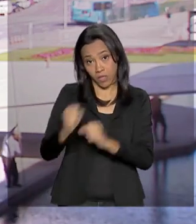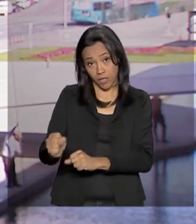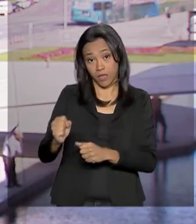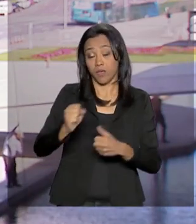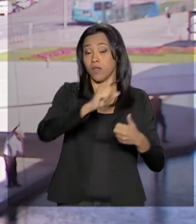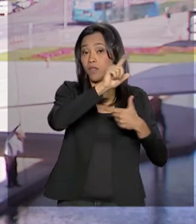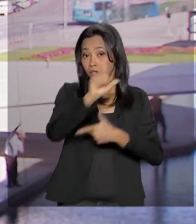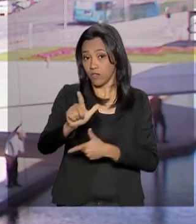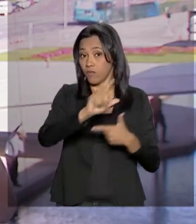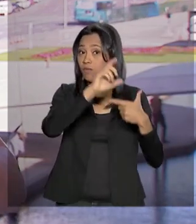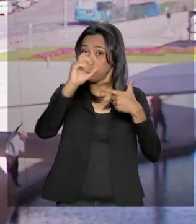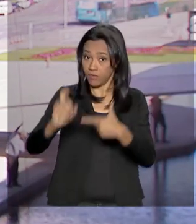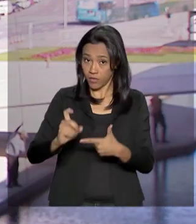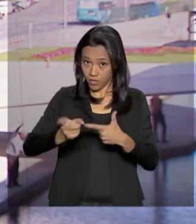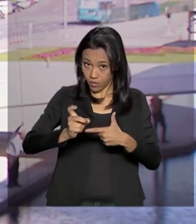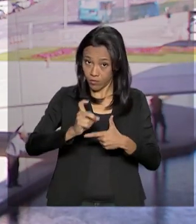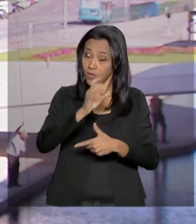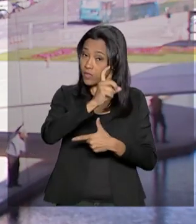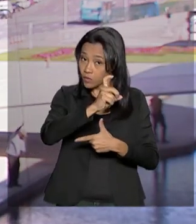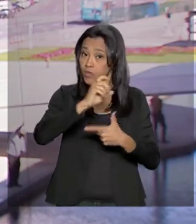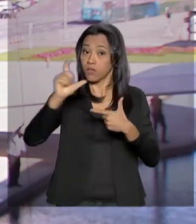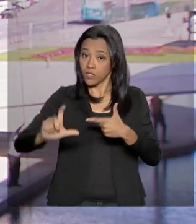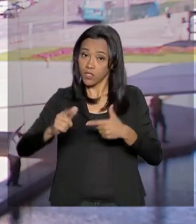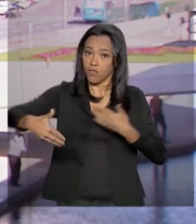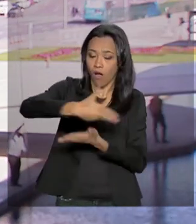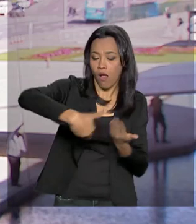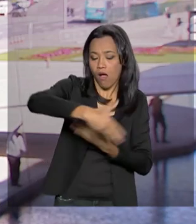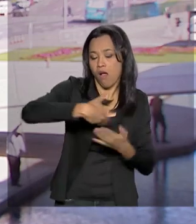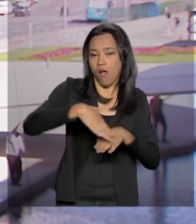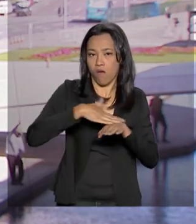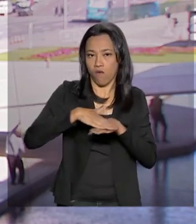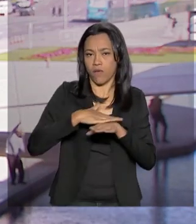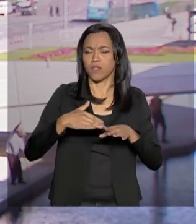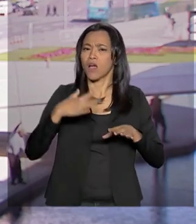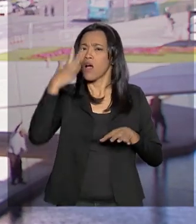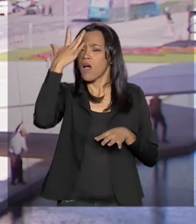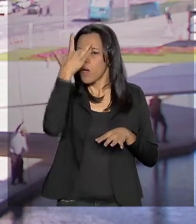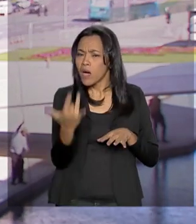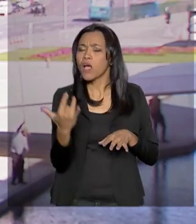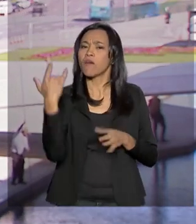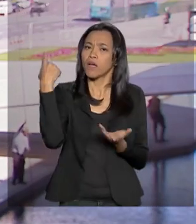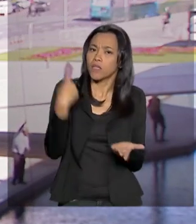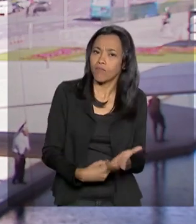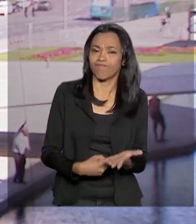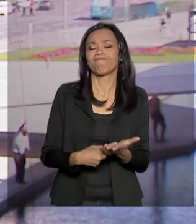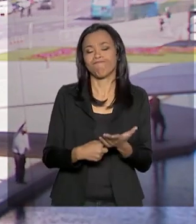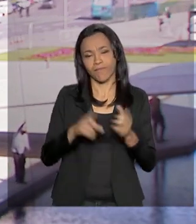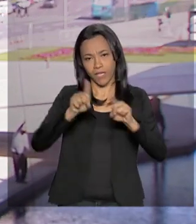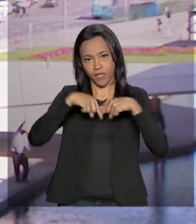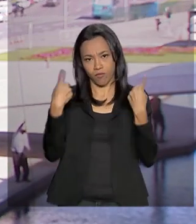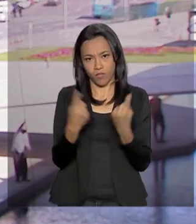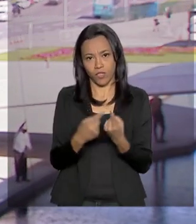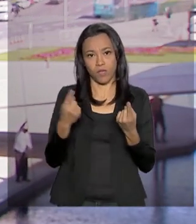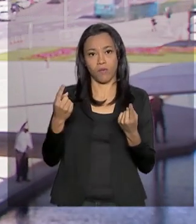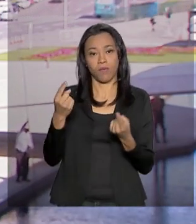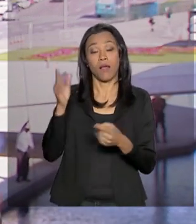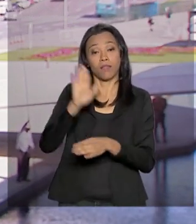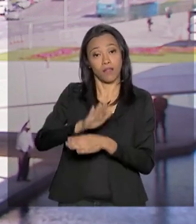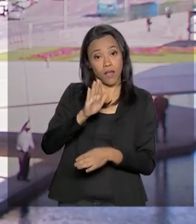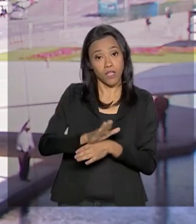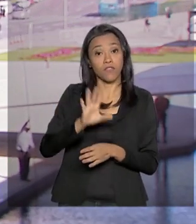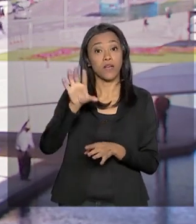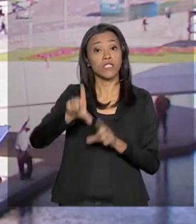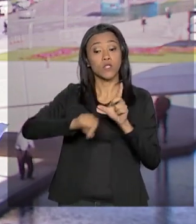entre o legislativo. Tudo isso vai ser definido amanhã à tarde, na primeira reunião da Comissão Especial, que vai definir primeiro o